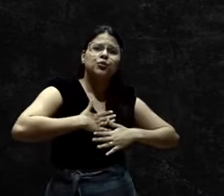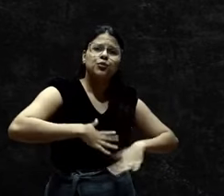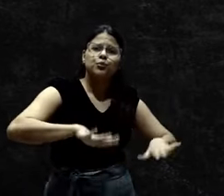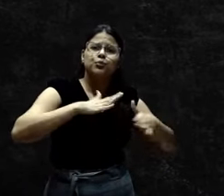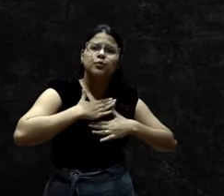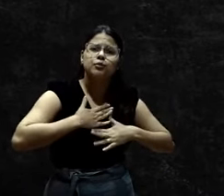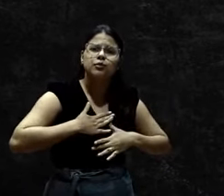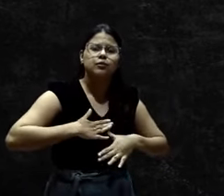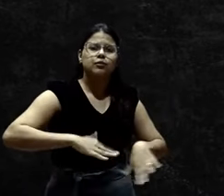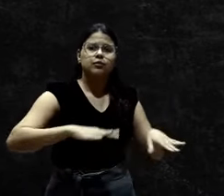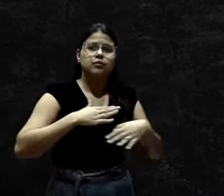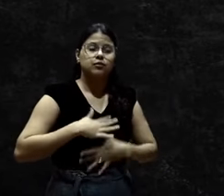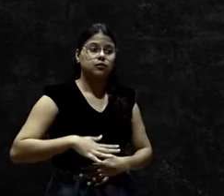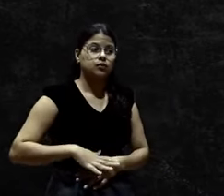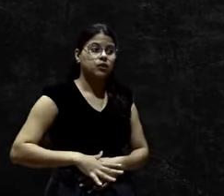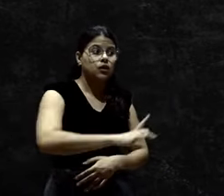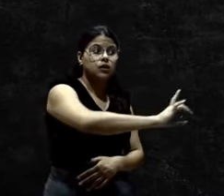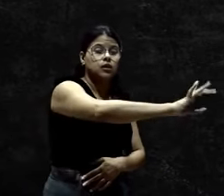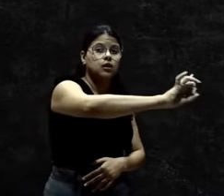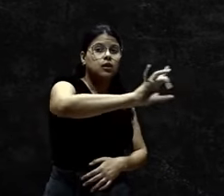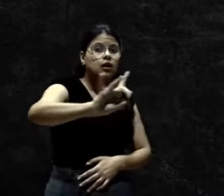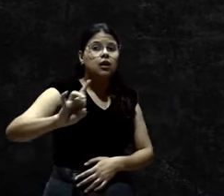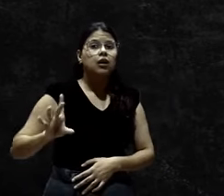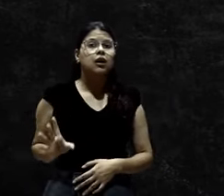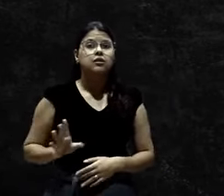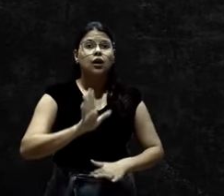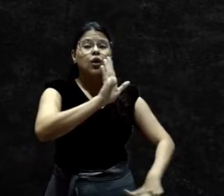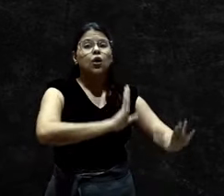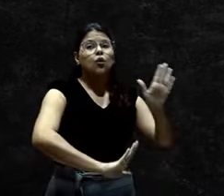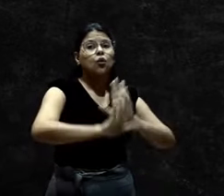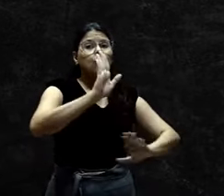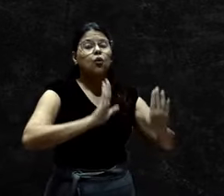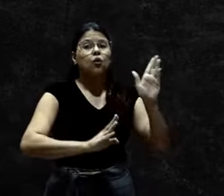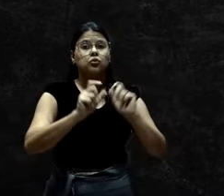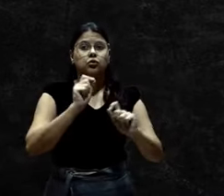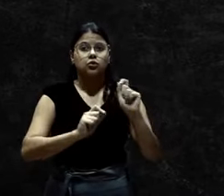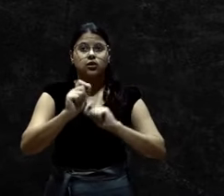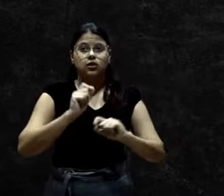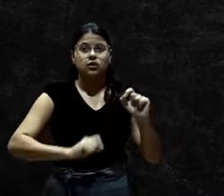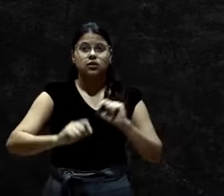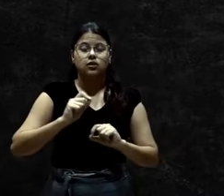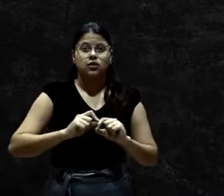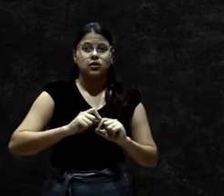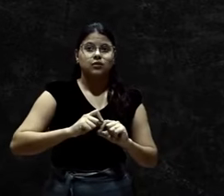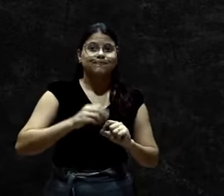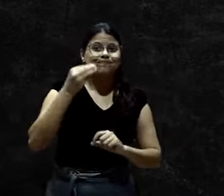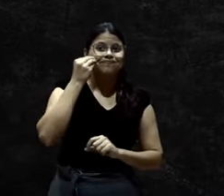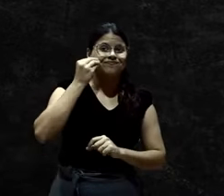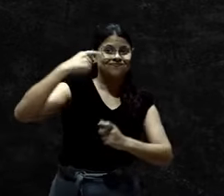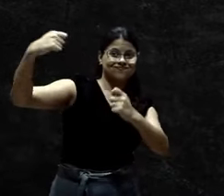E que cada um tenha o cuidado, para que não seja também tentado.